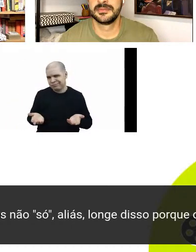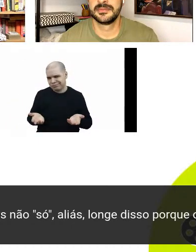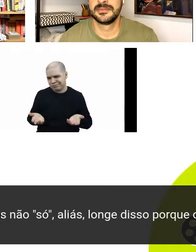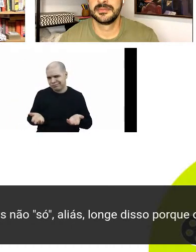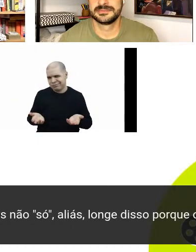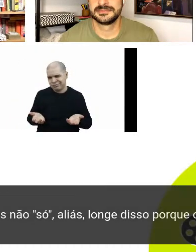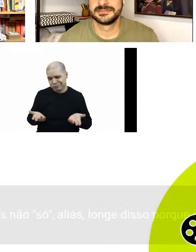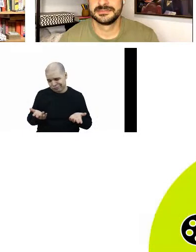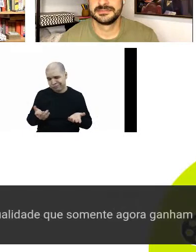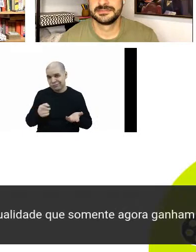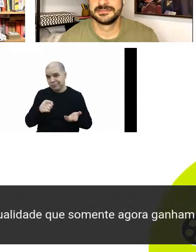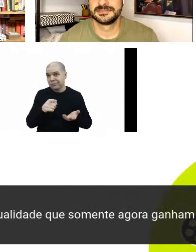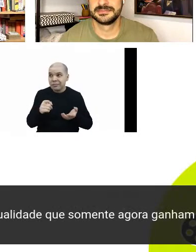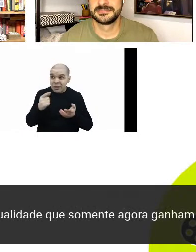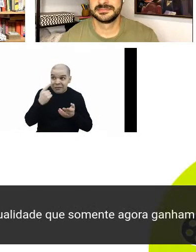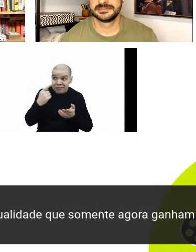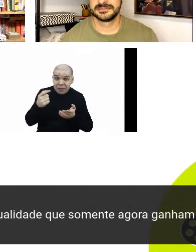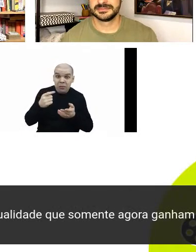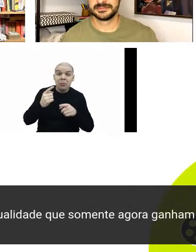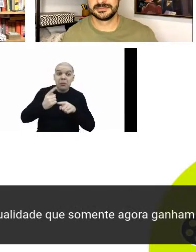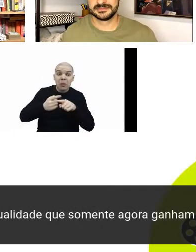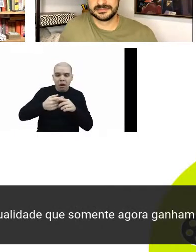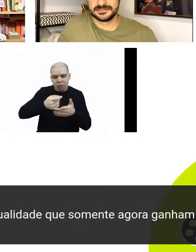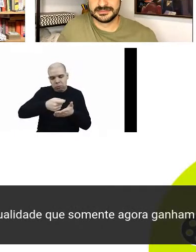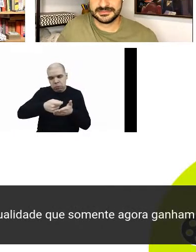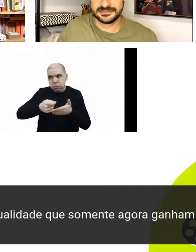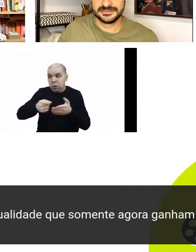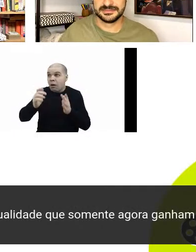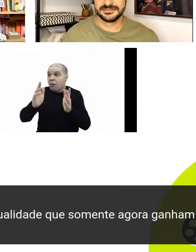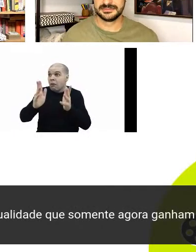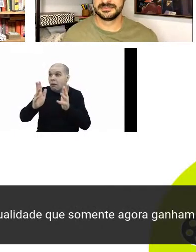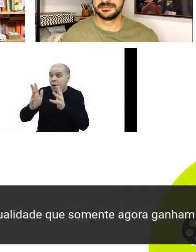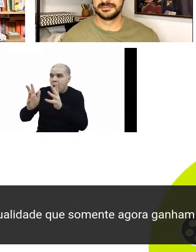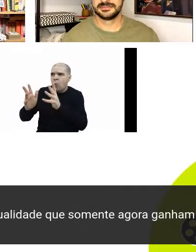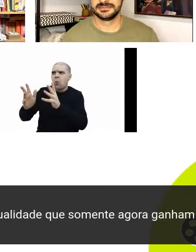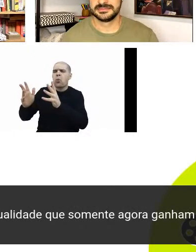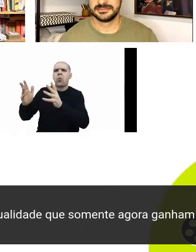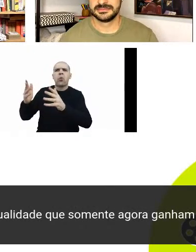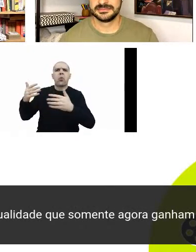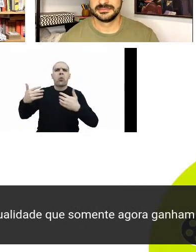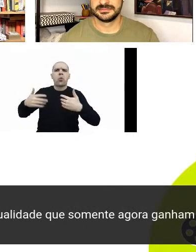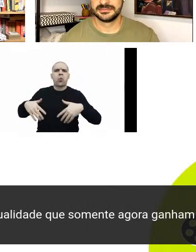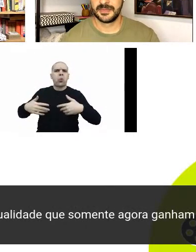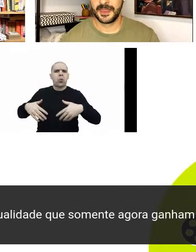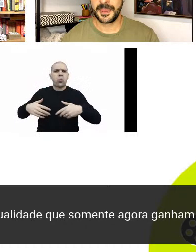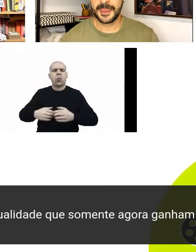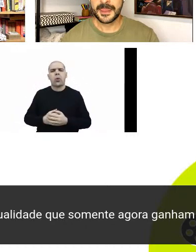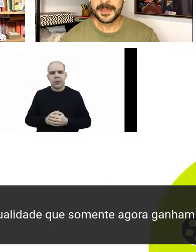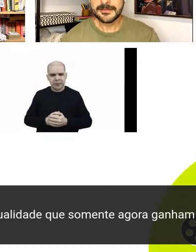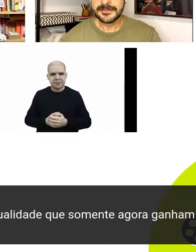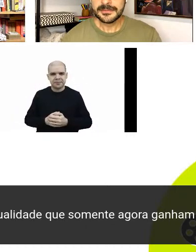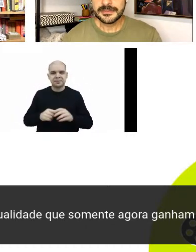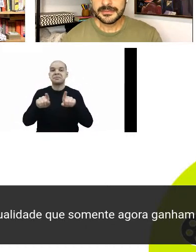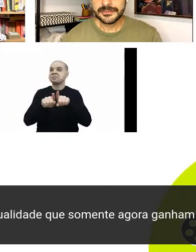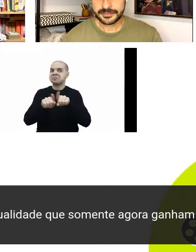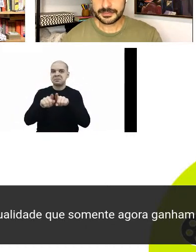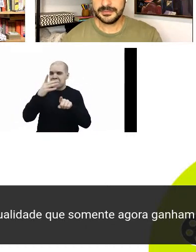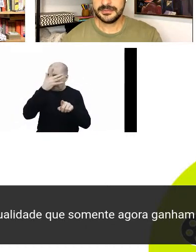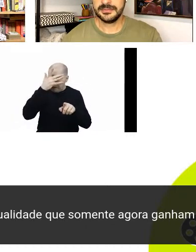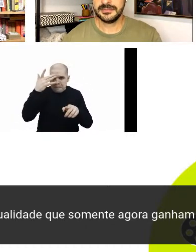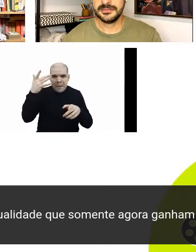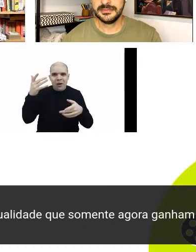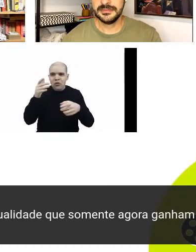então acho que é muito legal também essa pontuação aí que foi, que vocês colocaram para a gente. O pessoal curtindo aqui bastante também,